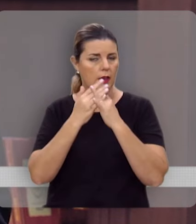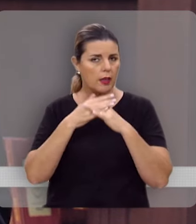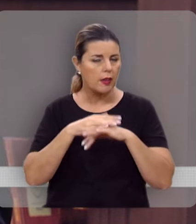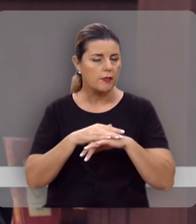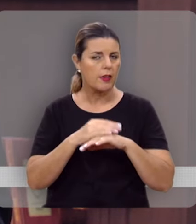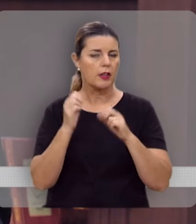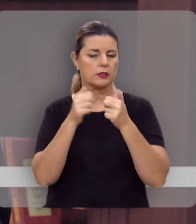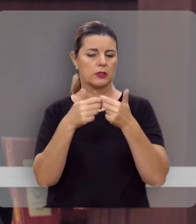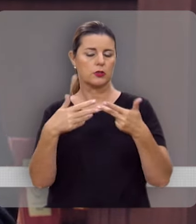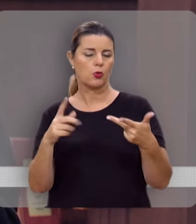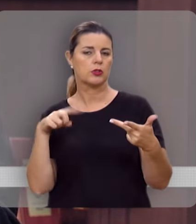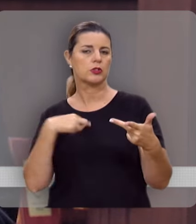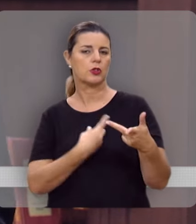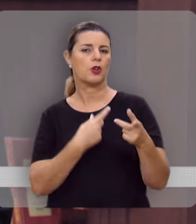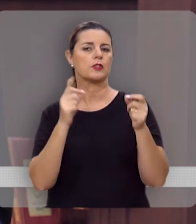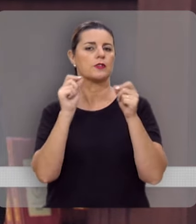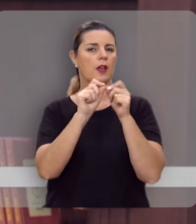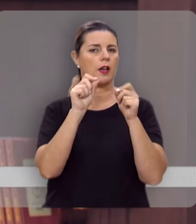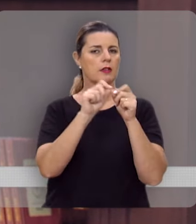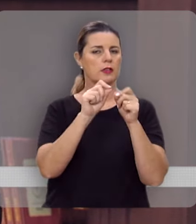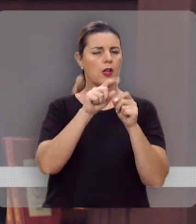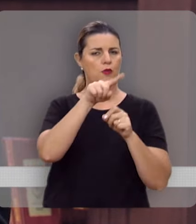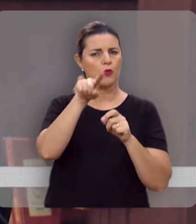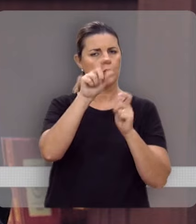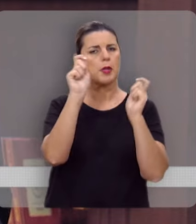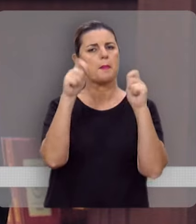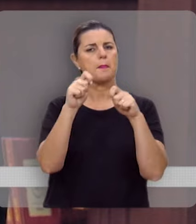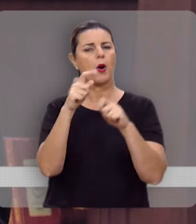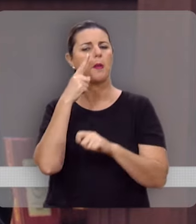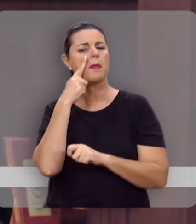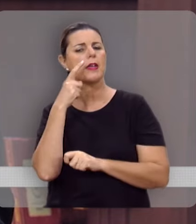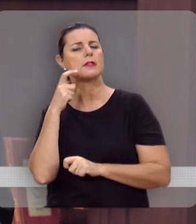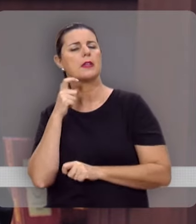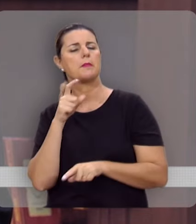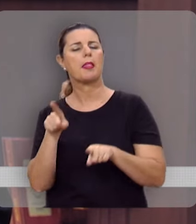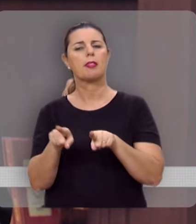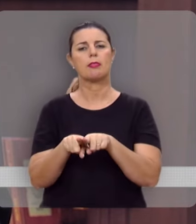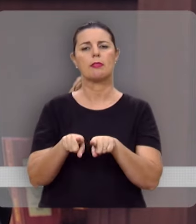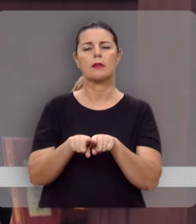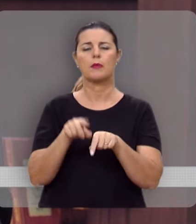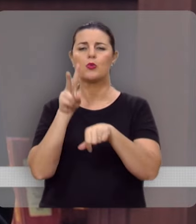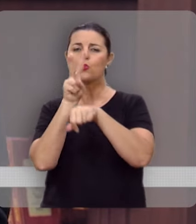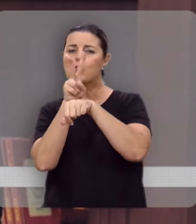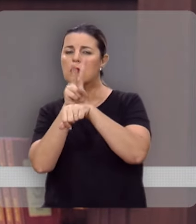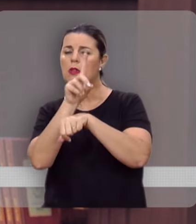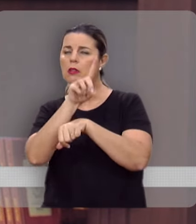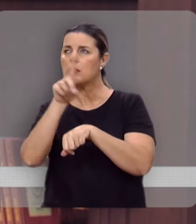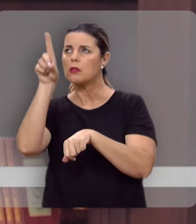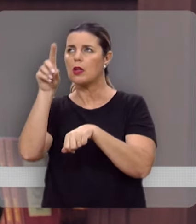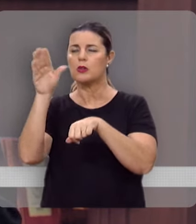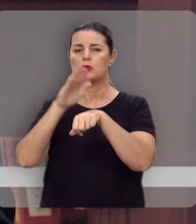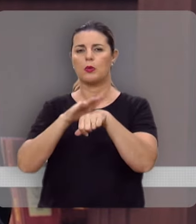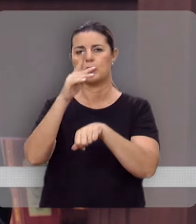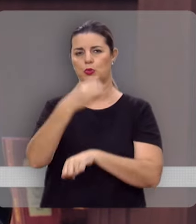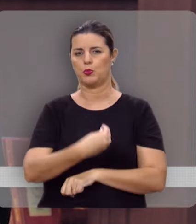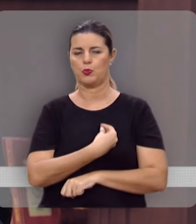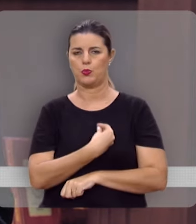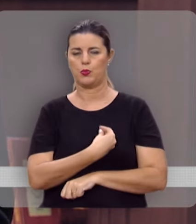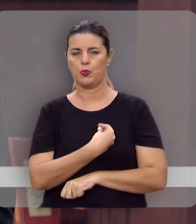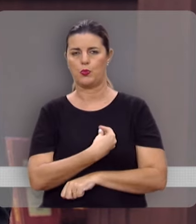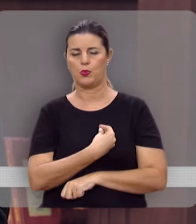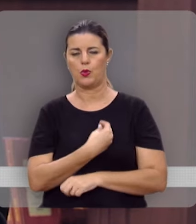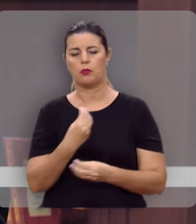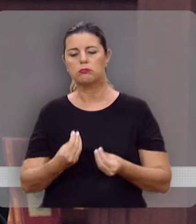meio daquilo que nós temos feito, você possa perceber também o cuidado de Deus para com a sua